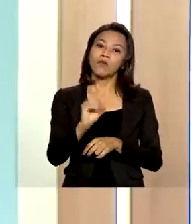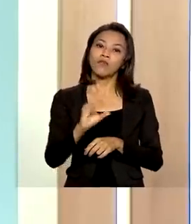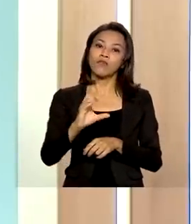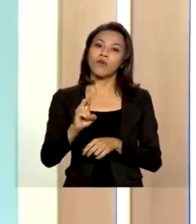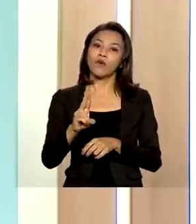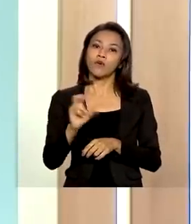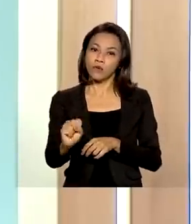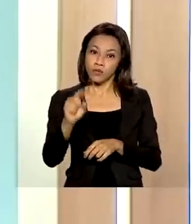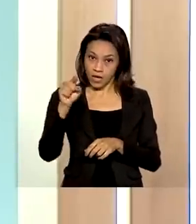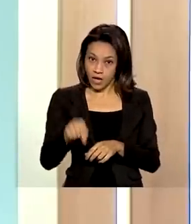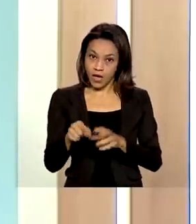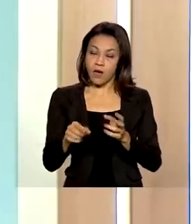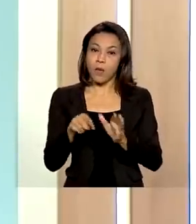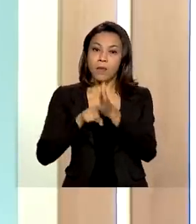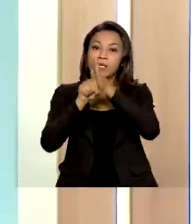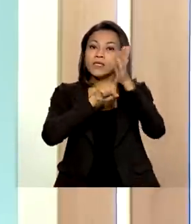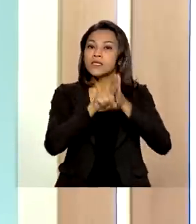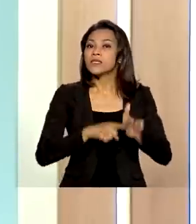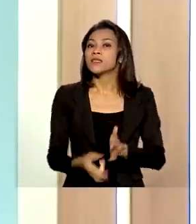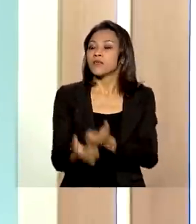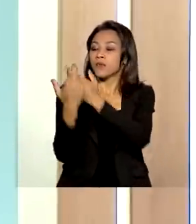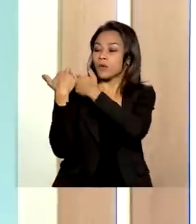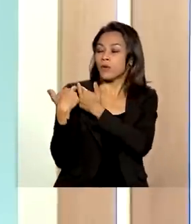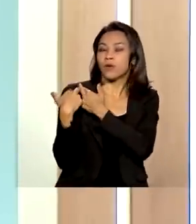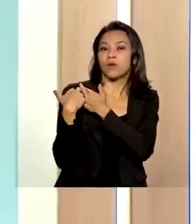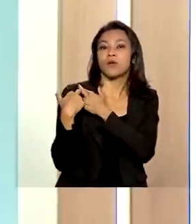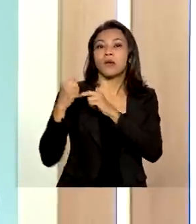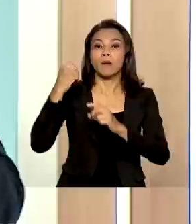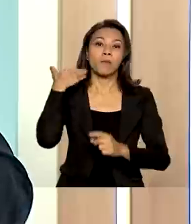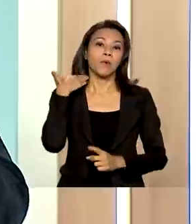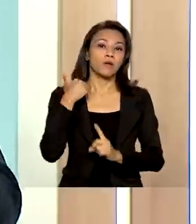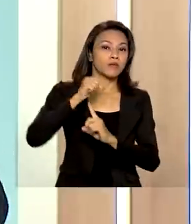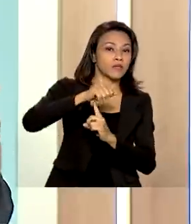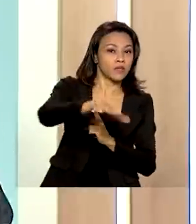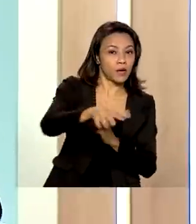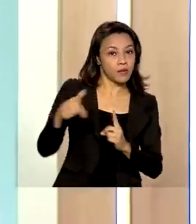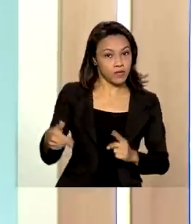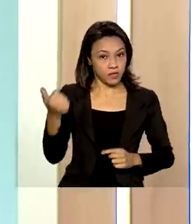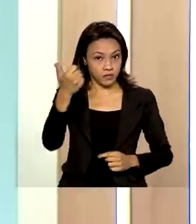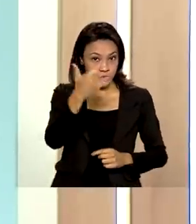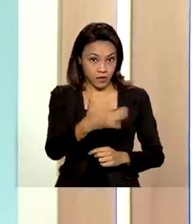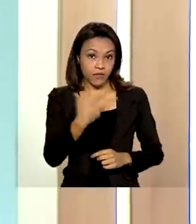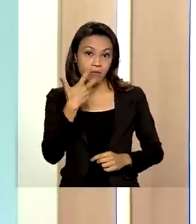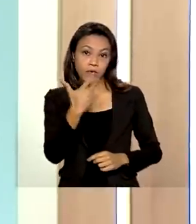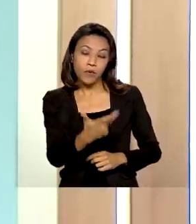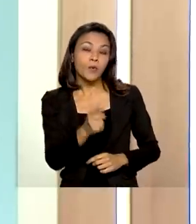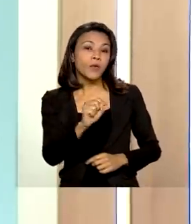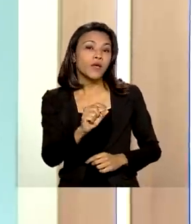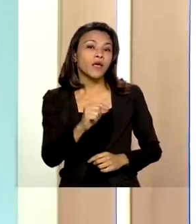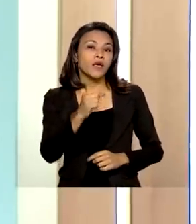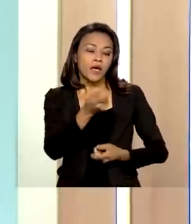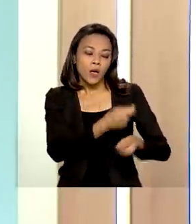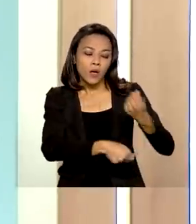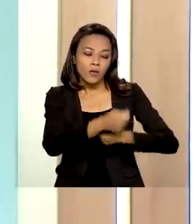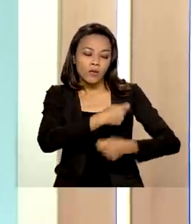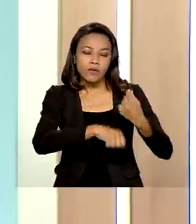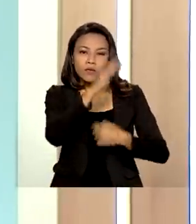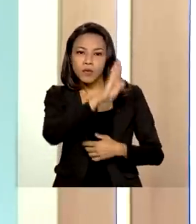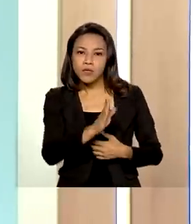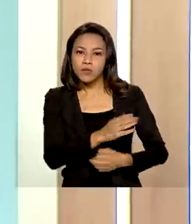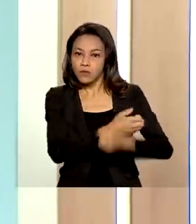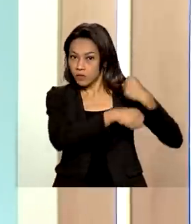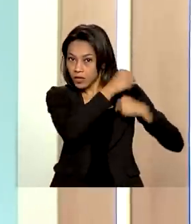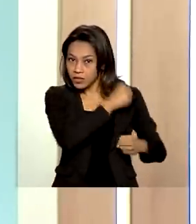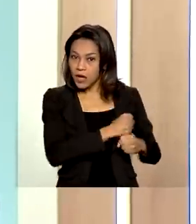Central. Nessa pesquisa, os agentes econômicos informaram que a expectativa deles era que a economia brasileira, em 2021, tenha